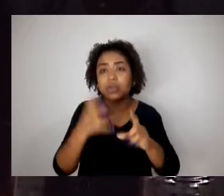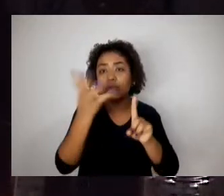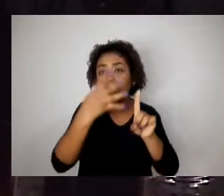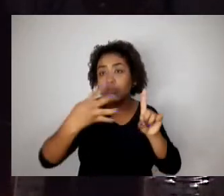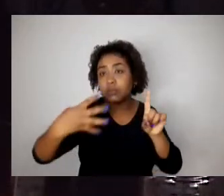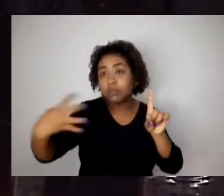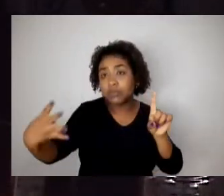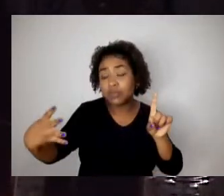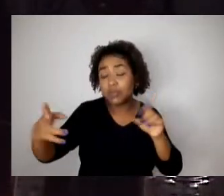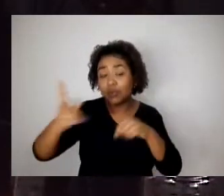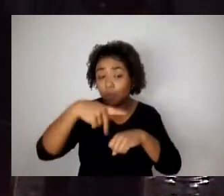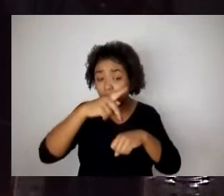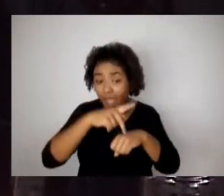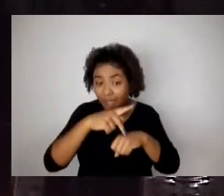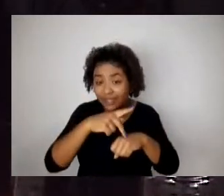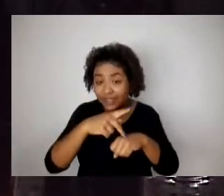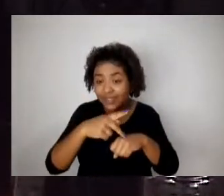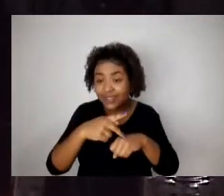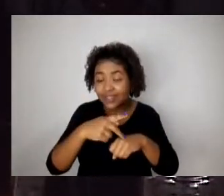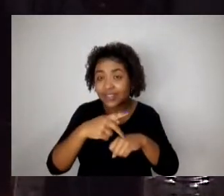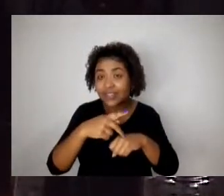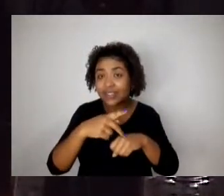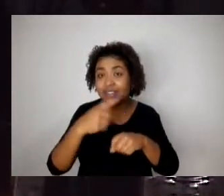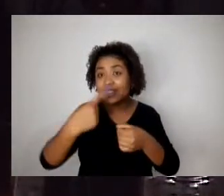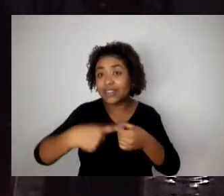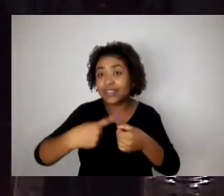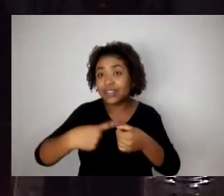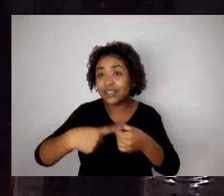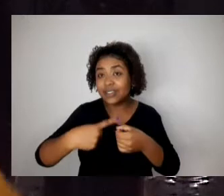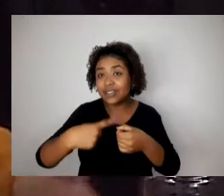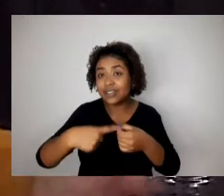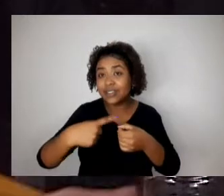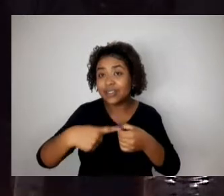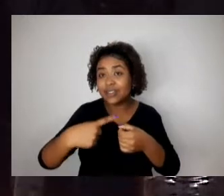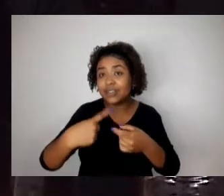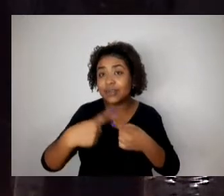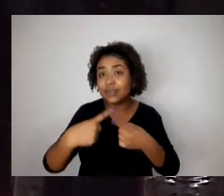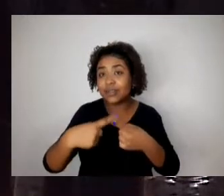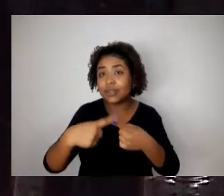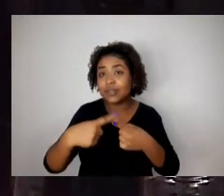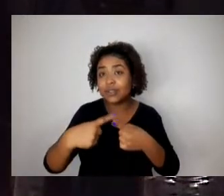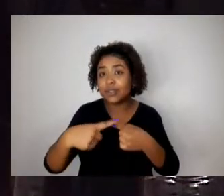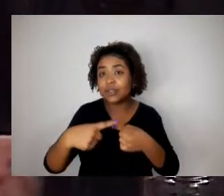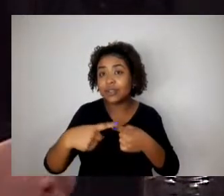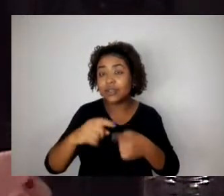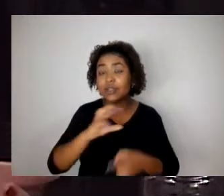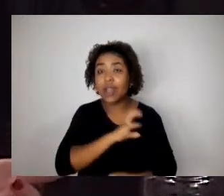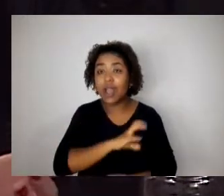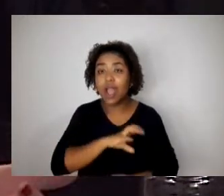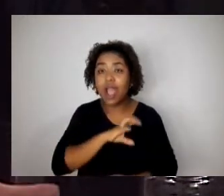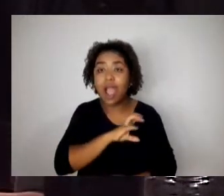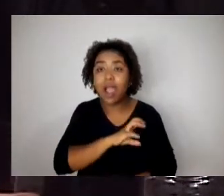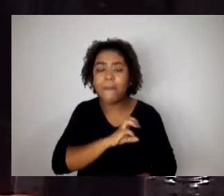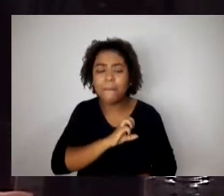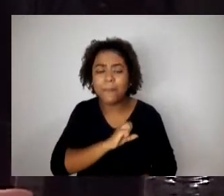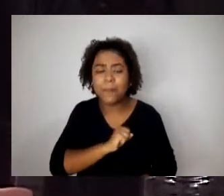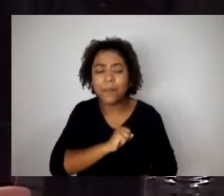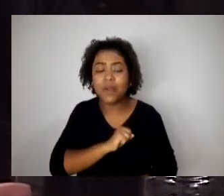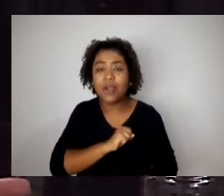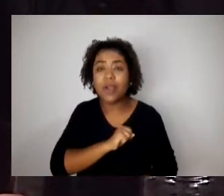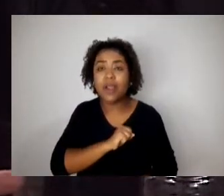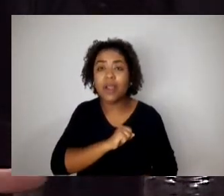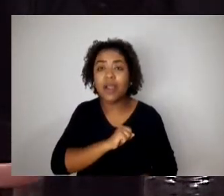Querem dizer que o ser e amar, de qualquer maneira, é ilegal.